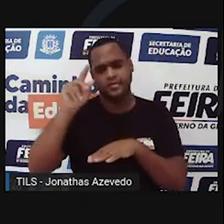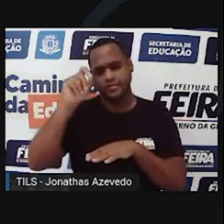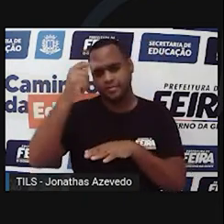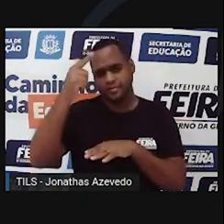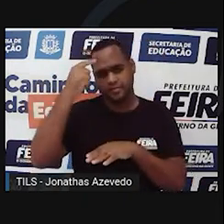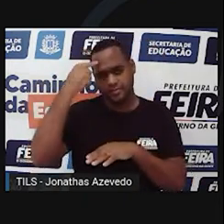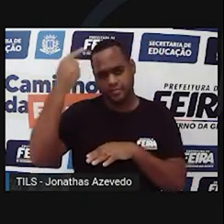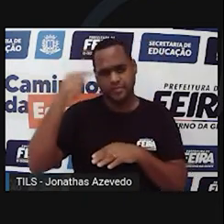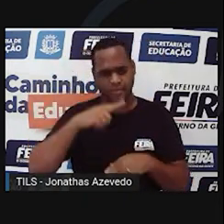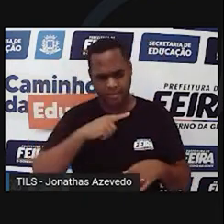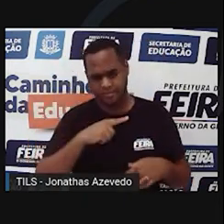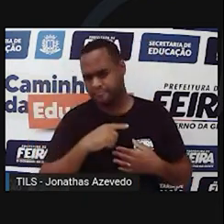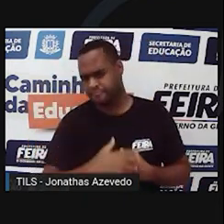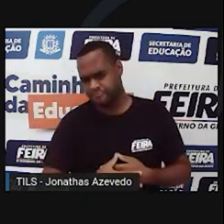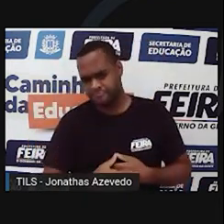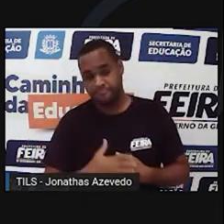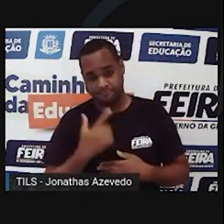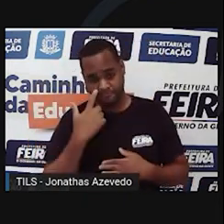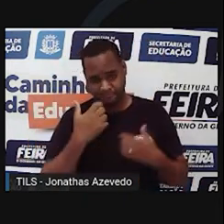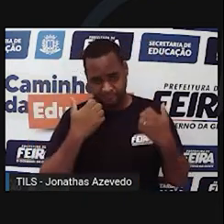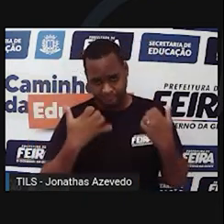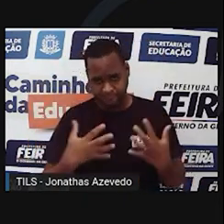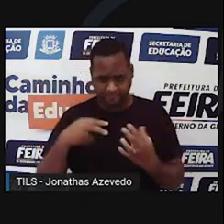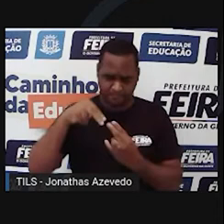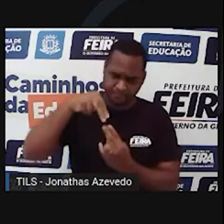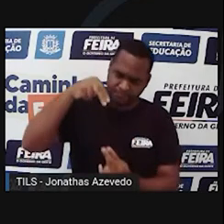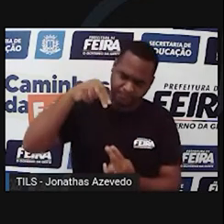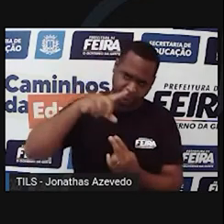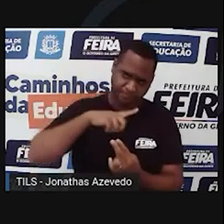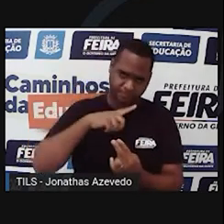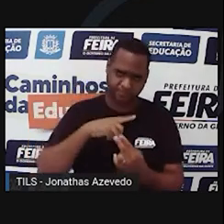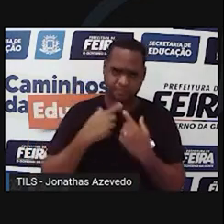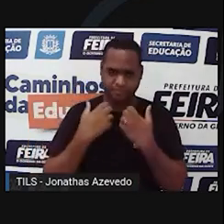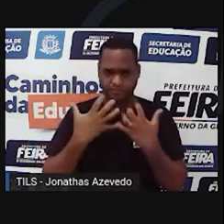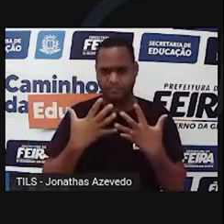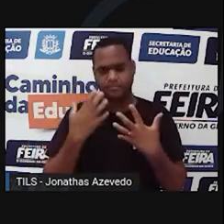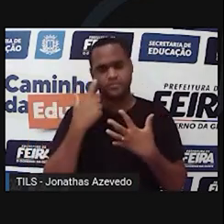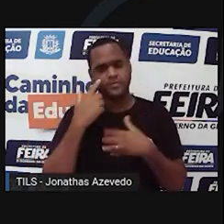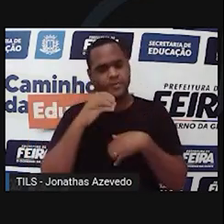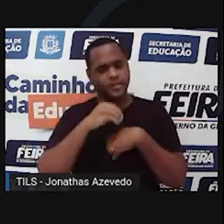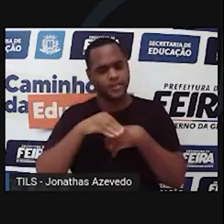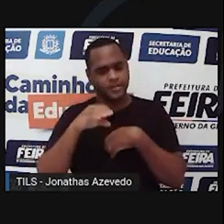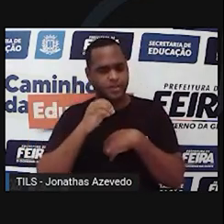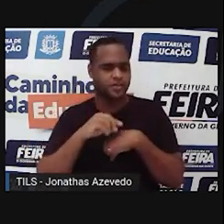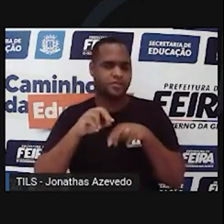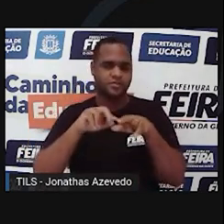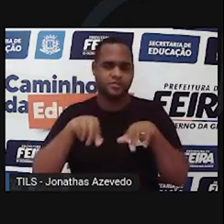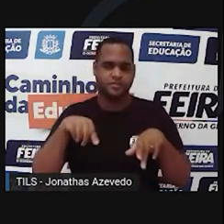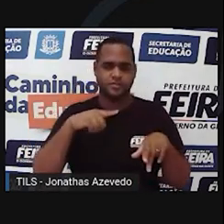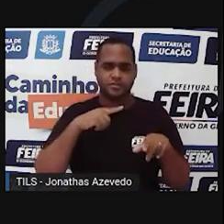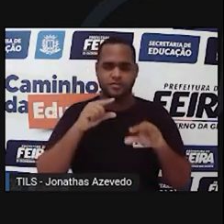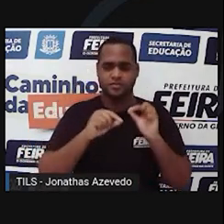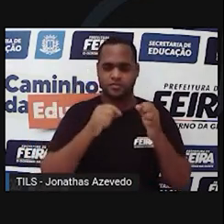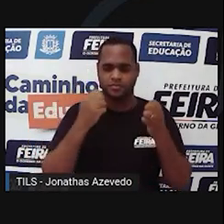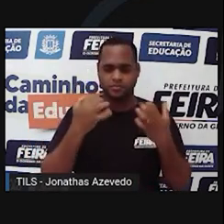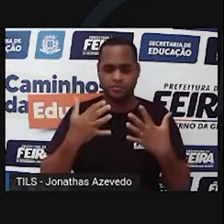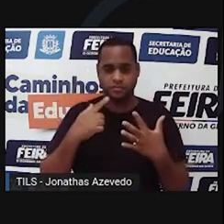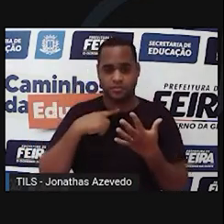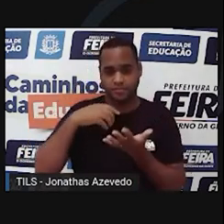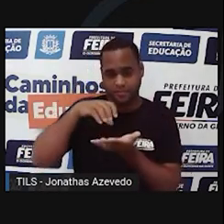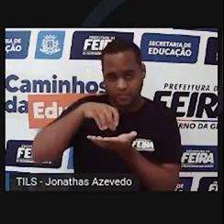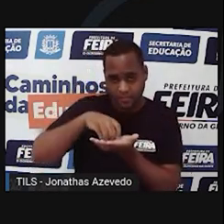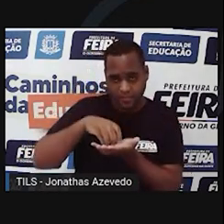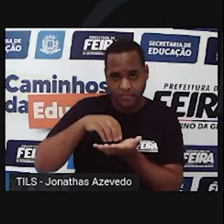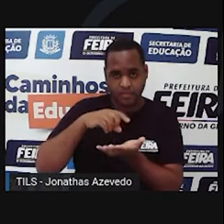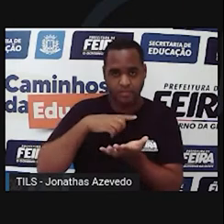ver isso aqui agora. Para a gente saber o tamanho da sombra, a gente pode traçar uma reta vindo aqui do centro do Sol até